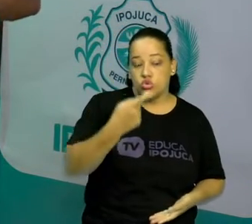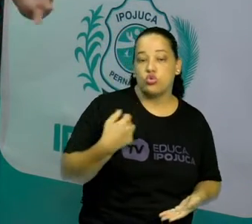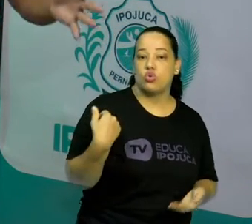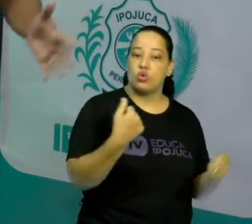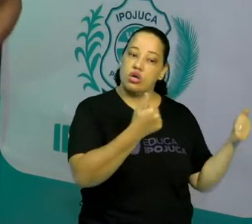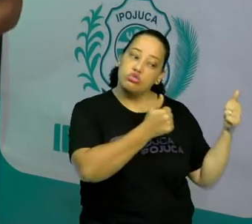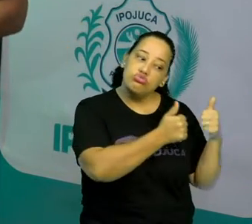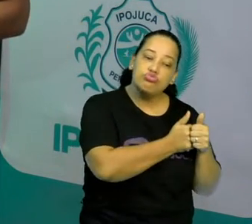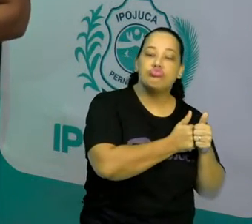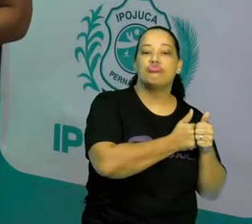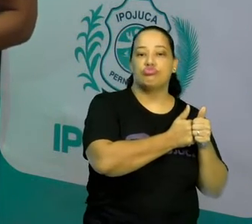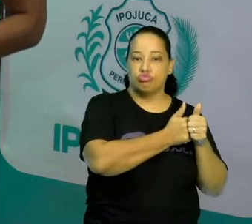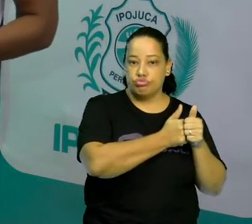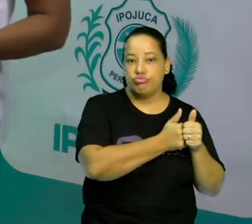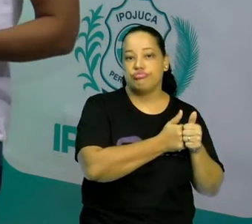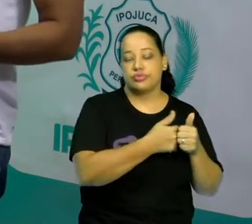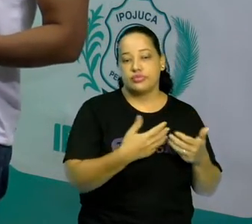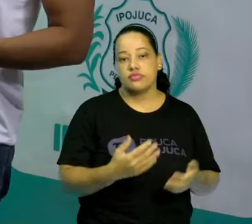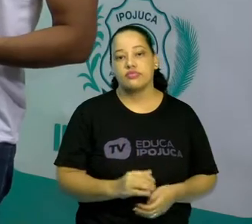nosso redor.